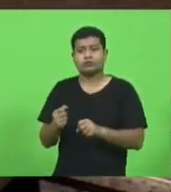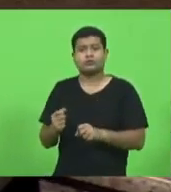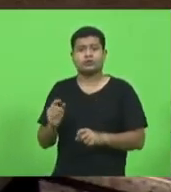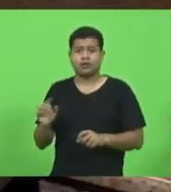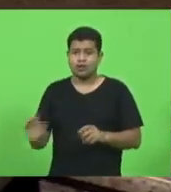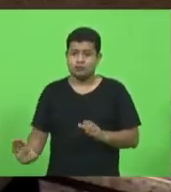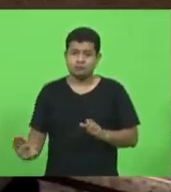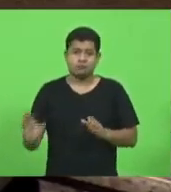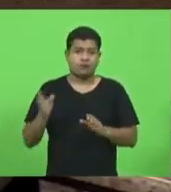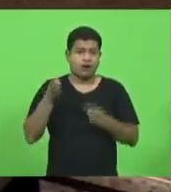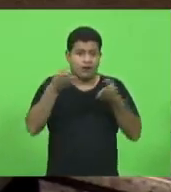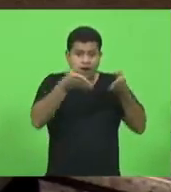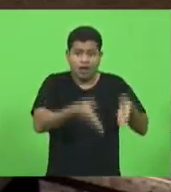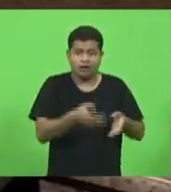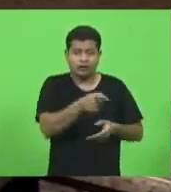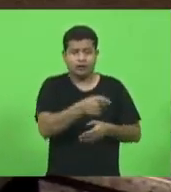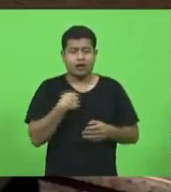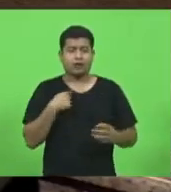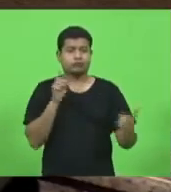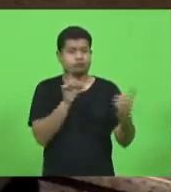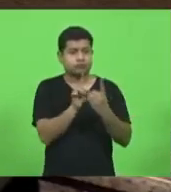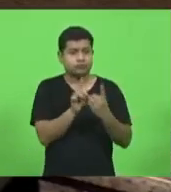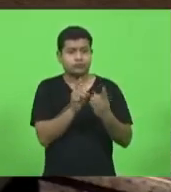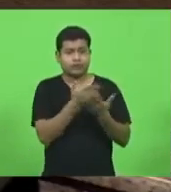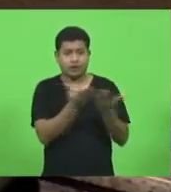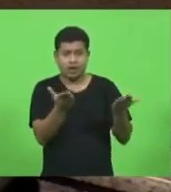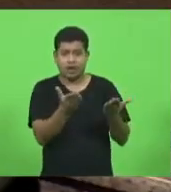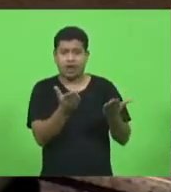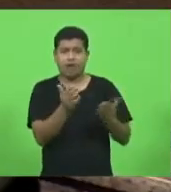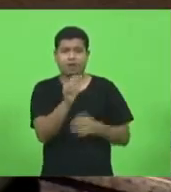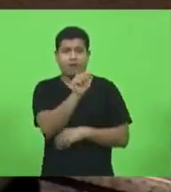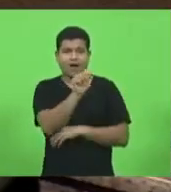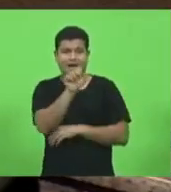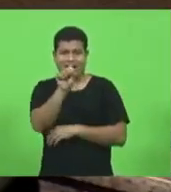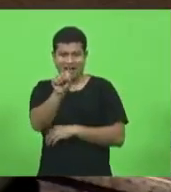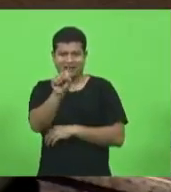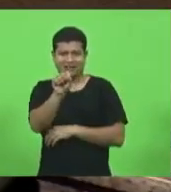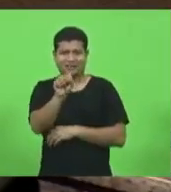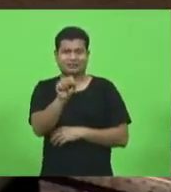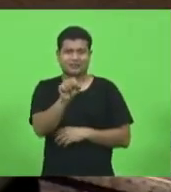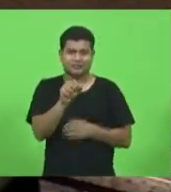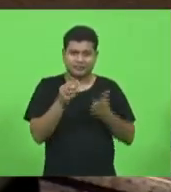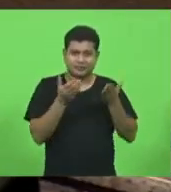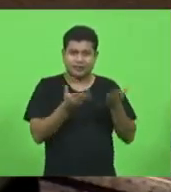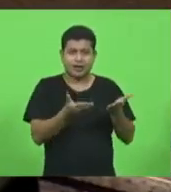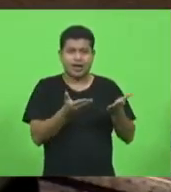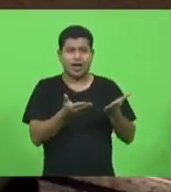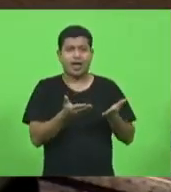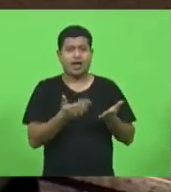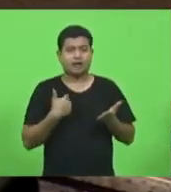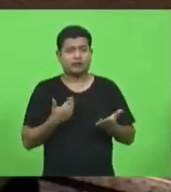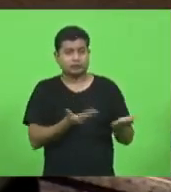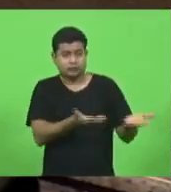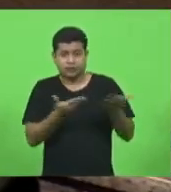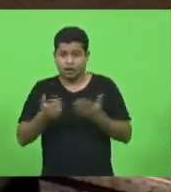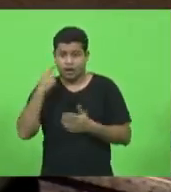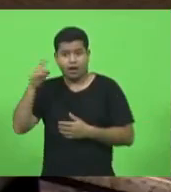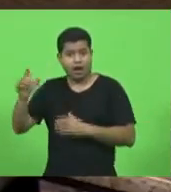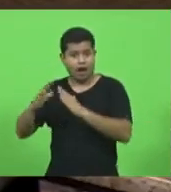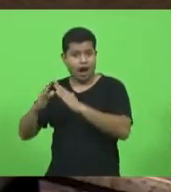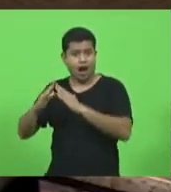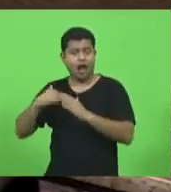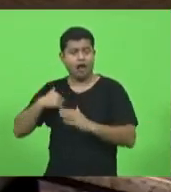de saúde, o agente de saúde, para que ele possa ir no seu domicílio, no seu lar, para que você possa, então,